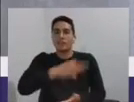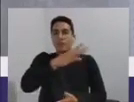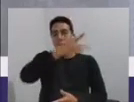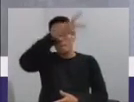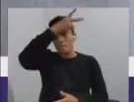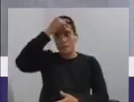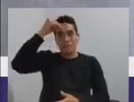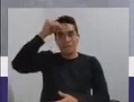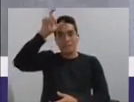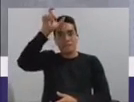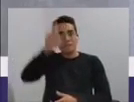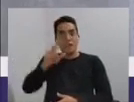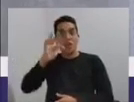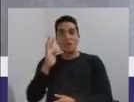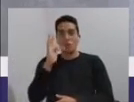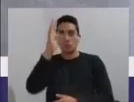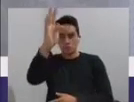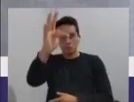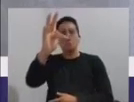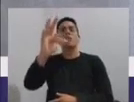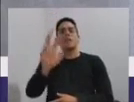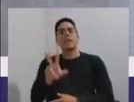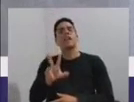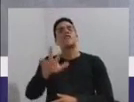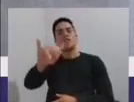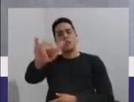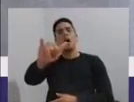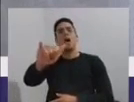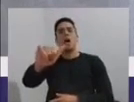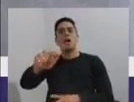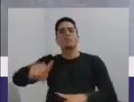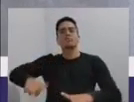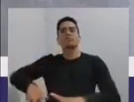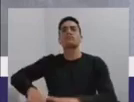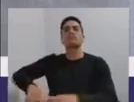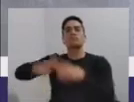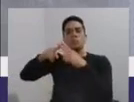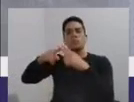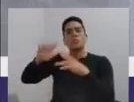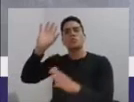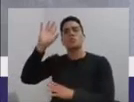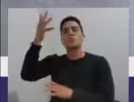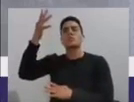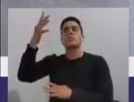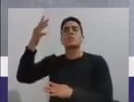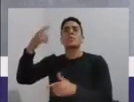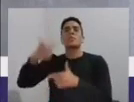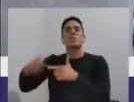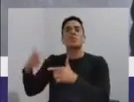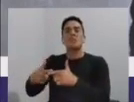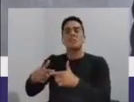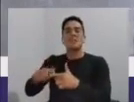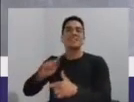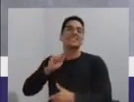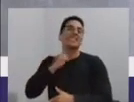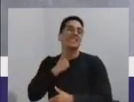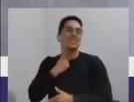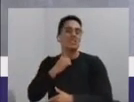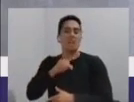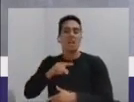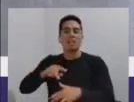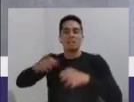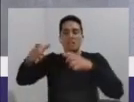trabalho e conseguir sanar esse problema de lixo naquela região. Porque é um